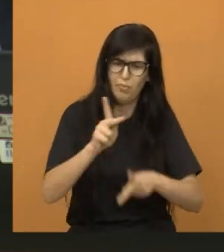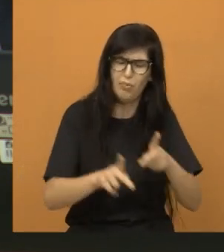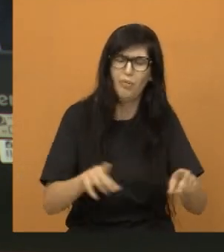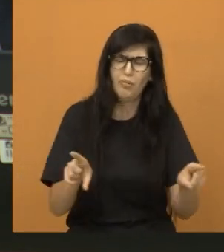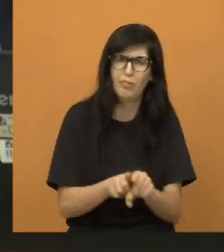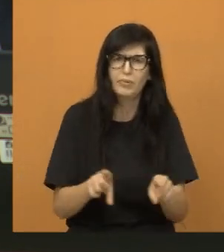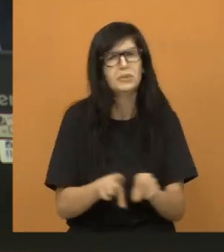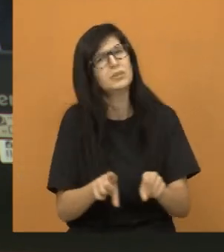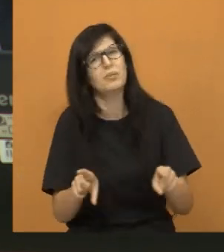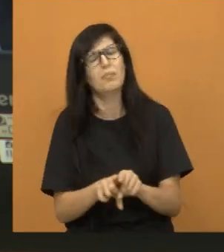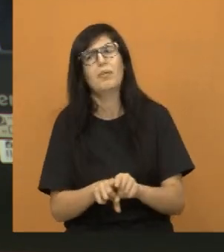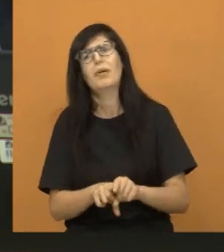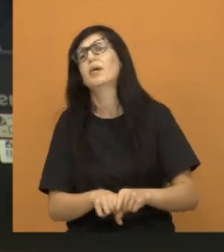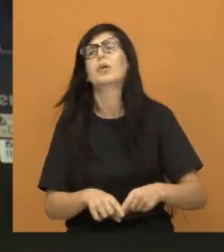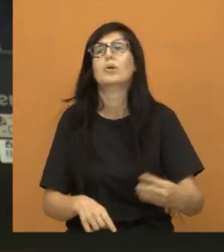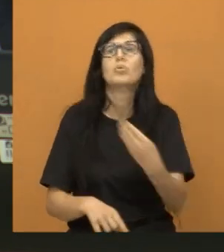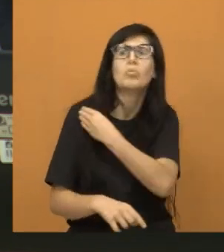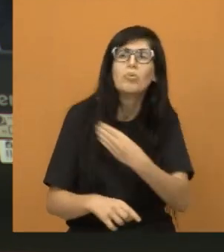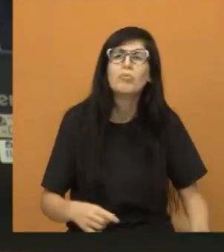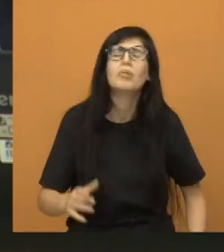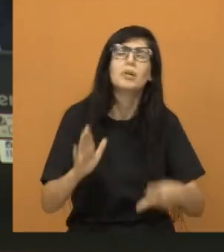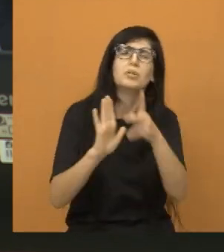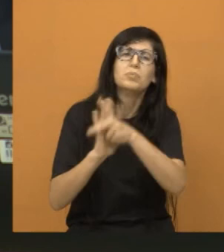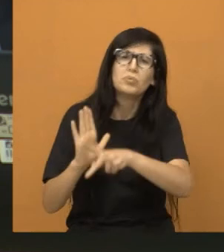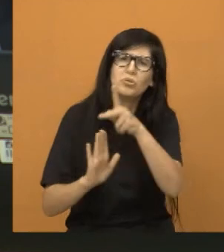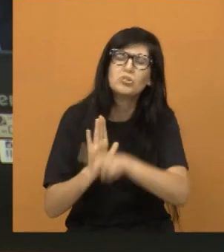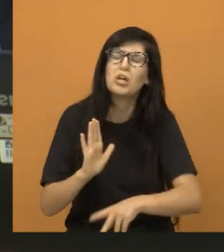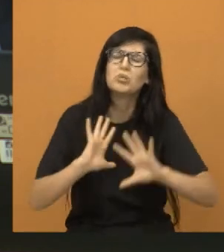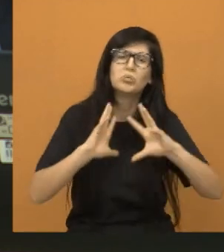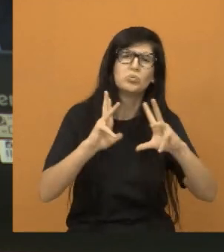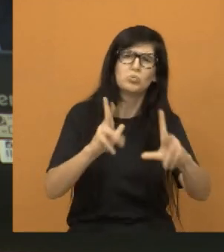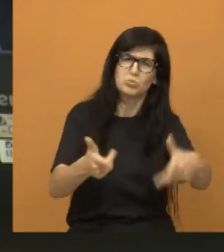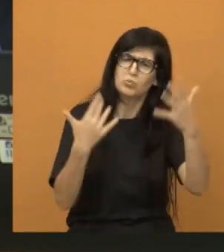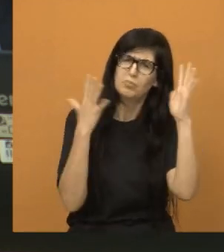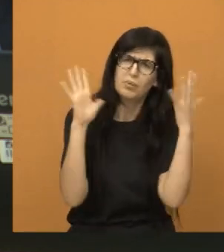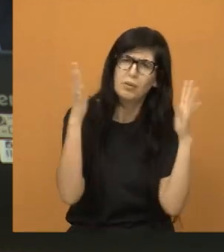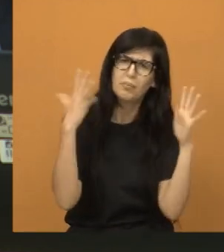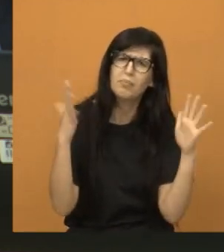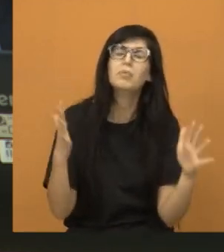públicas do nosso município. Parabéns, Jacareí, mais uma vez.